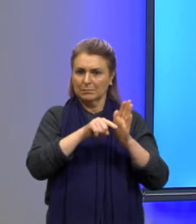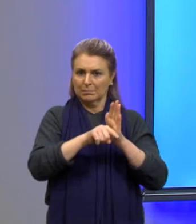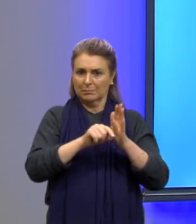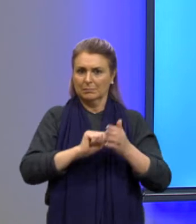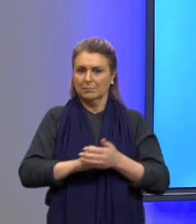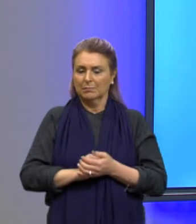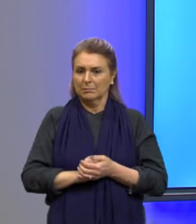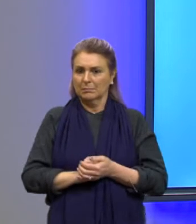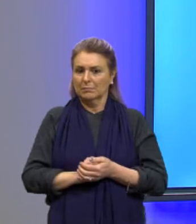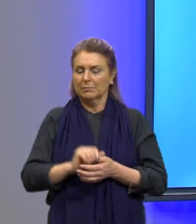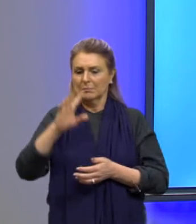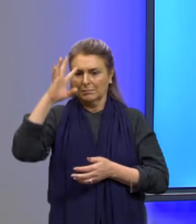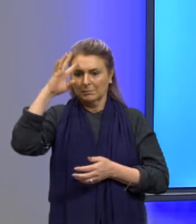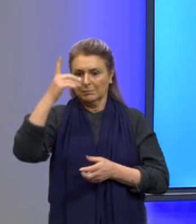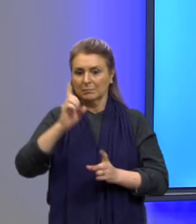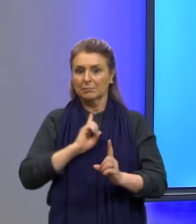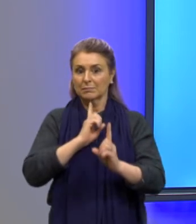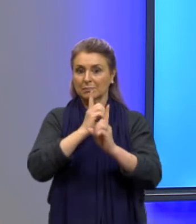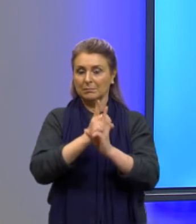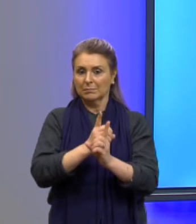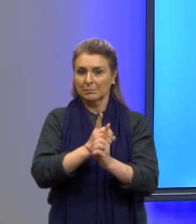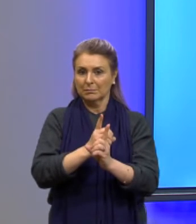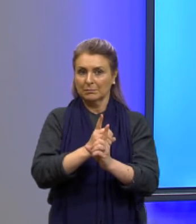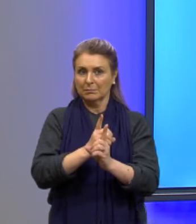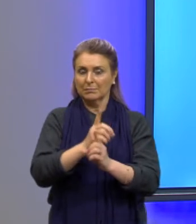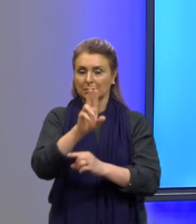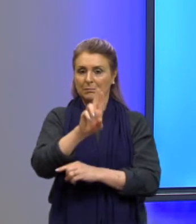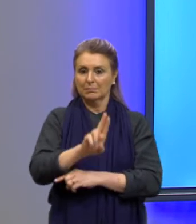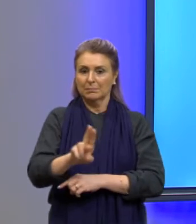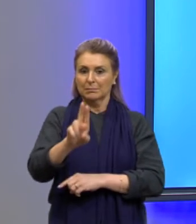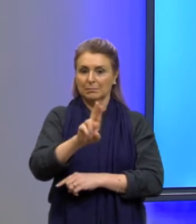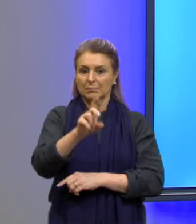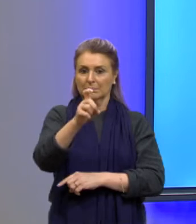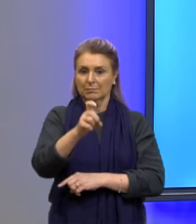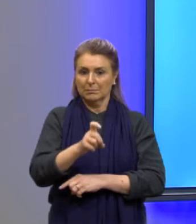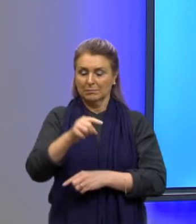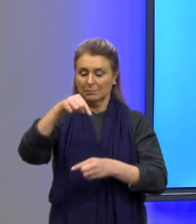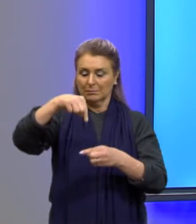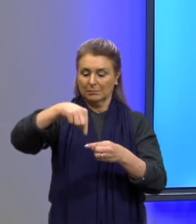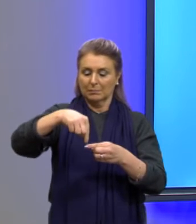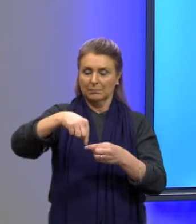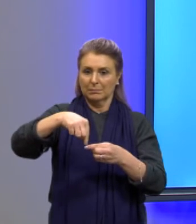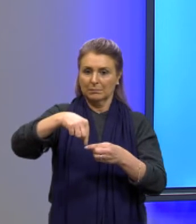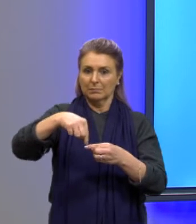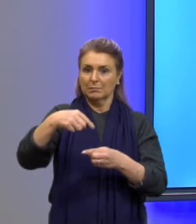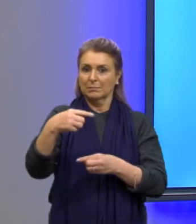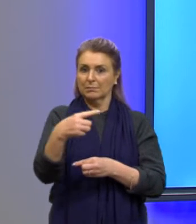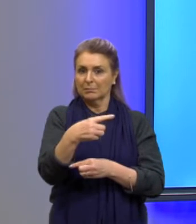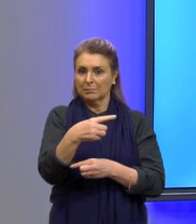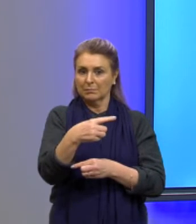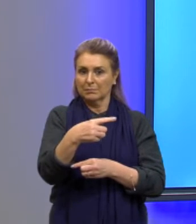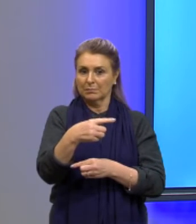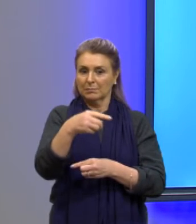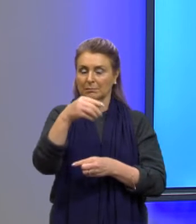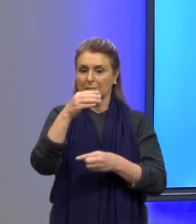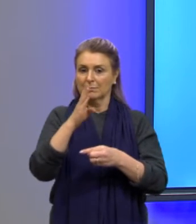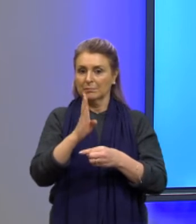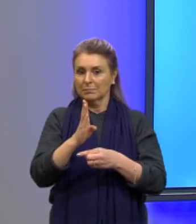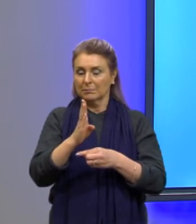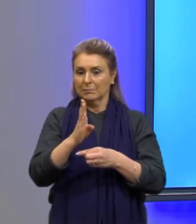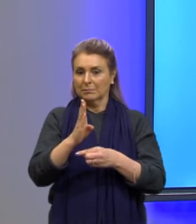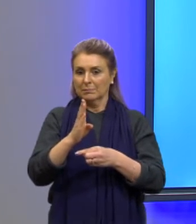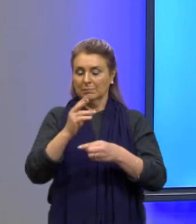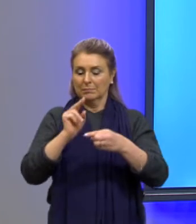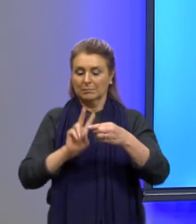Assim eu resolvo e descubro então que se eu usar o X do vértice menos do B sobre 2A